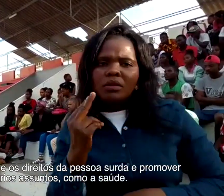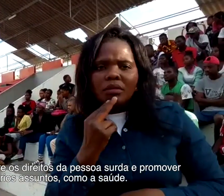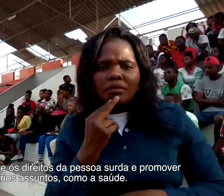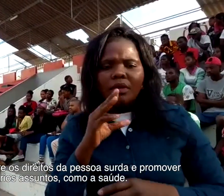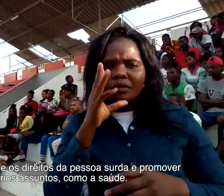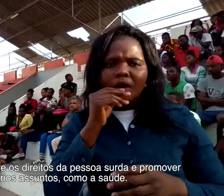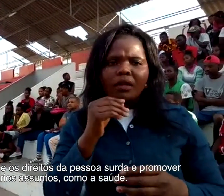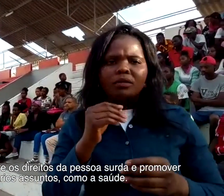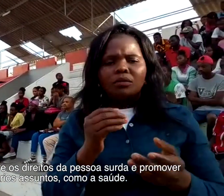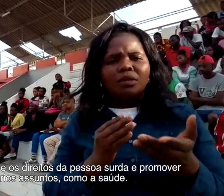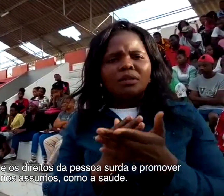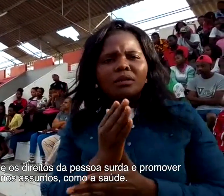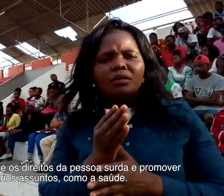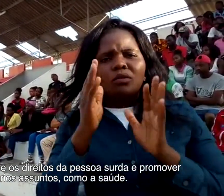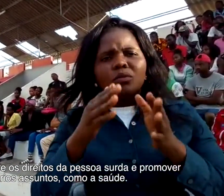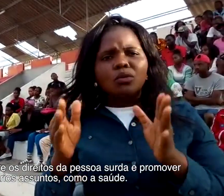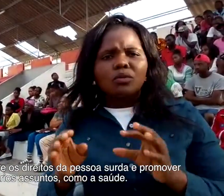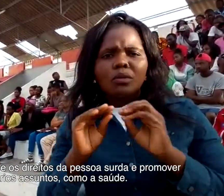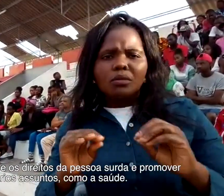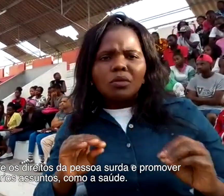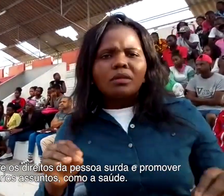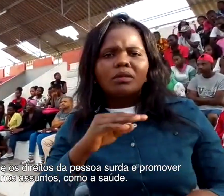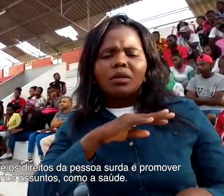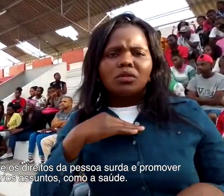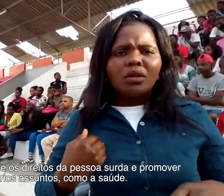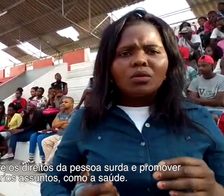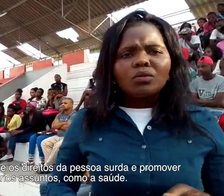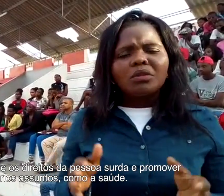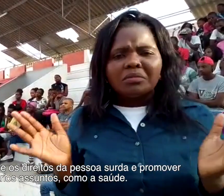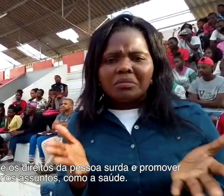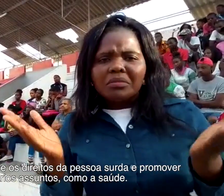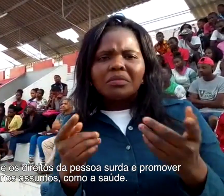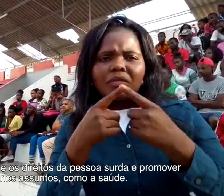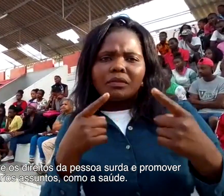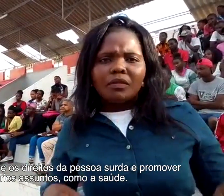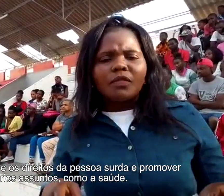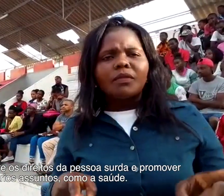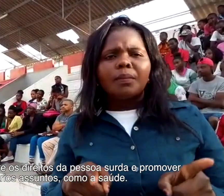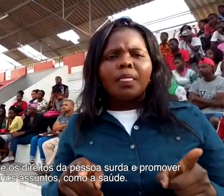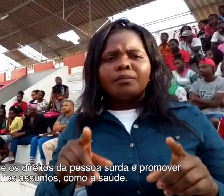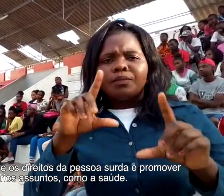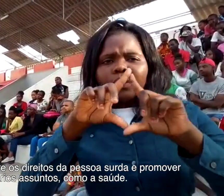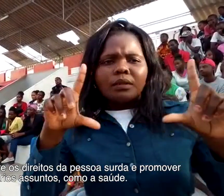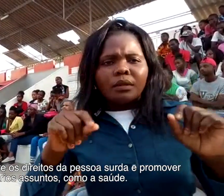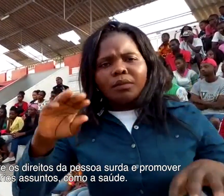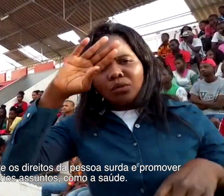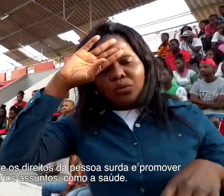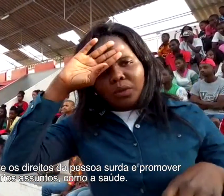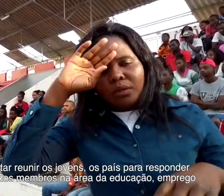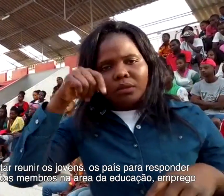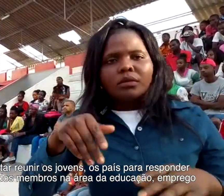e promover vários assuntos, como saúde. Também